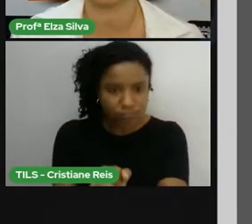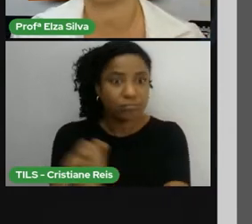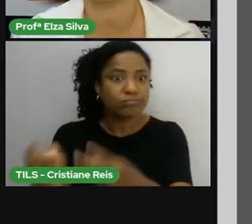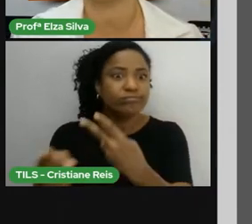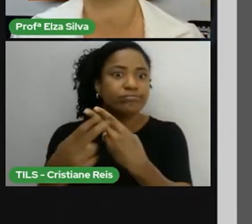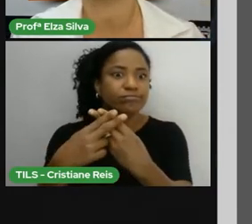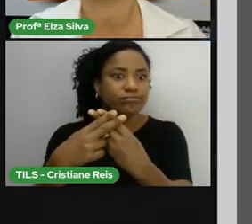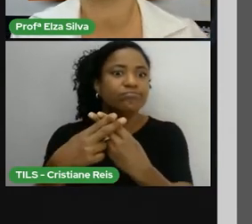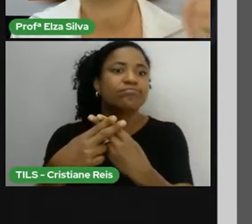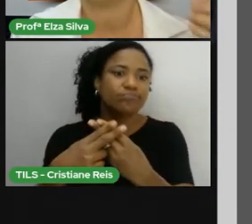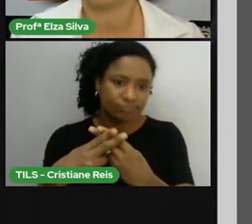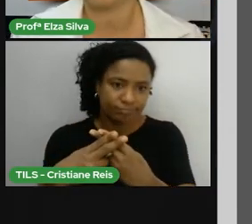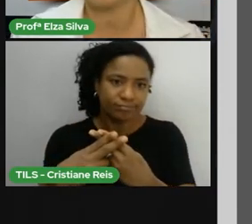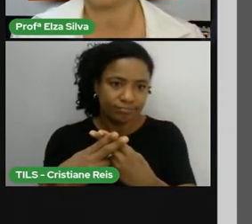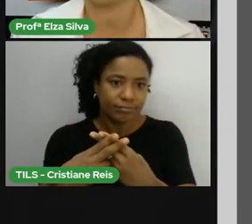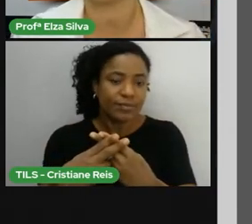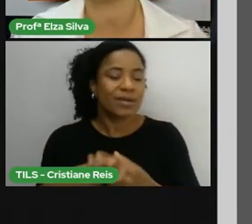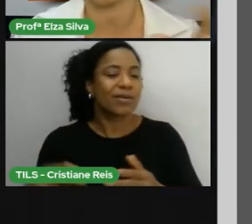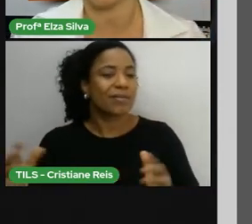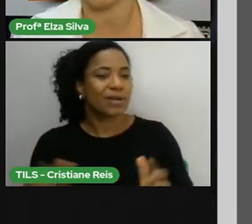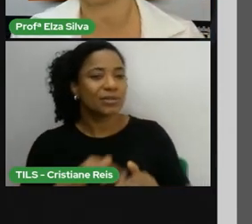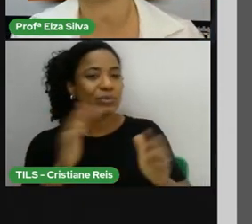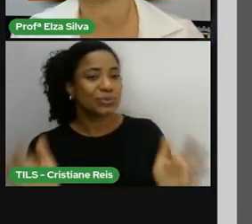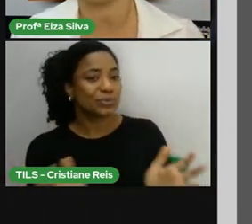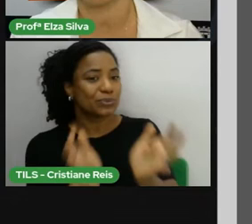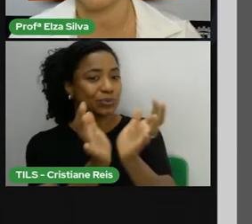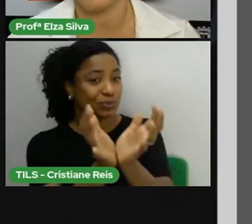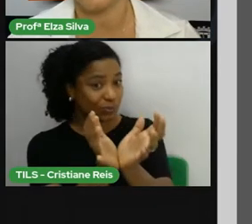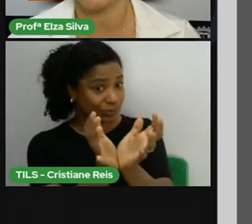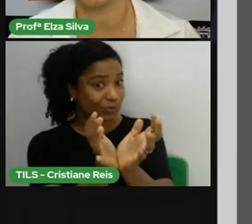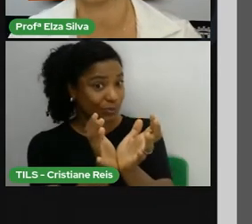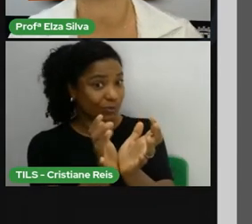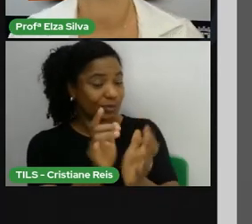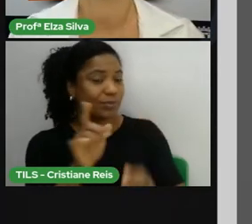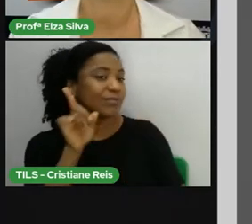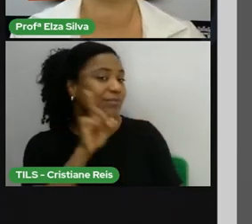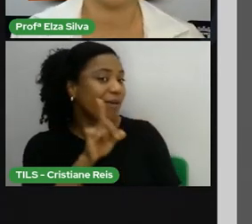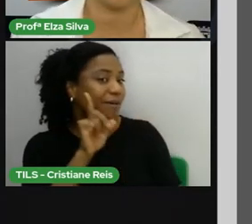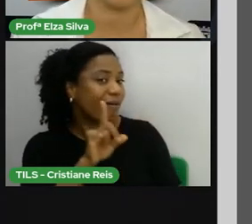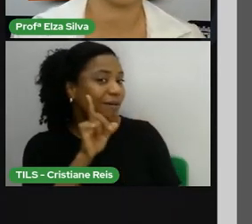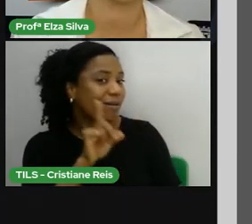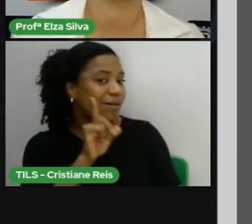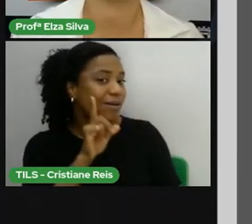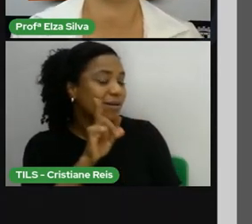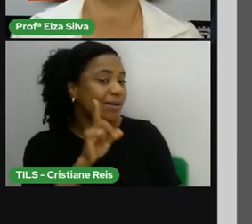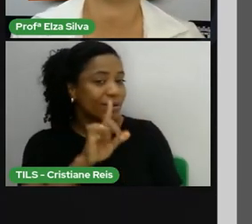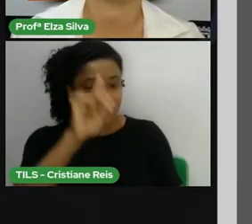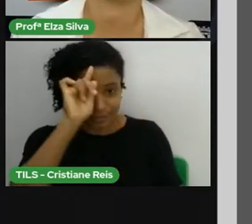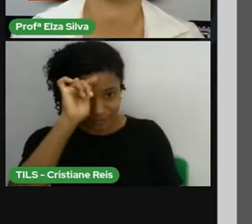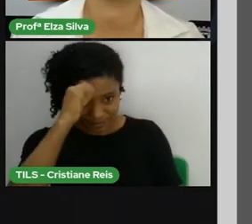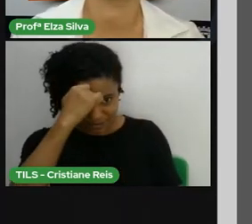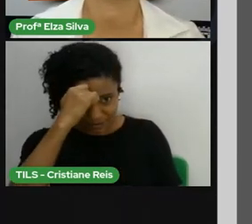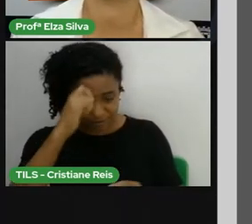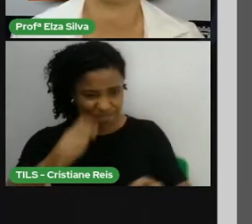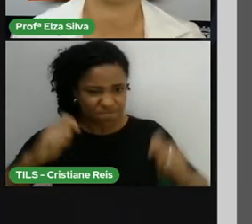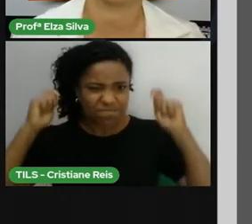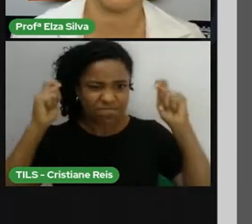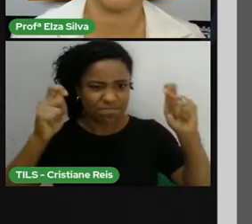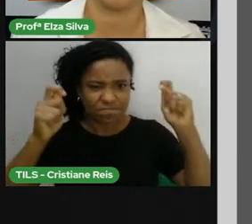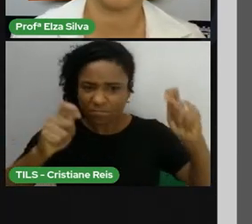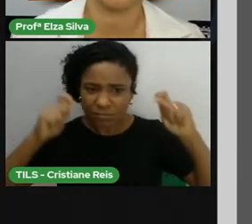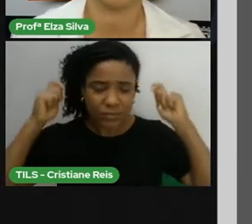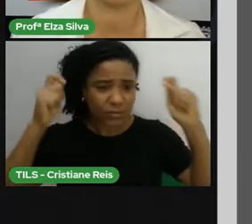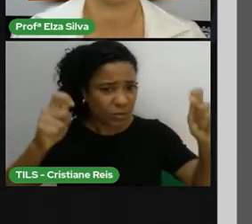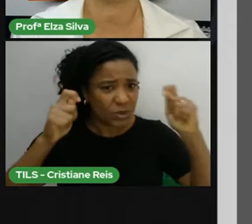norte-americana, principalmente a afro-americana, se mobilizou em defesa de Rosa